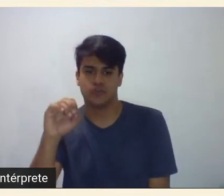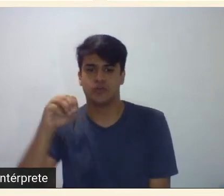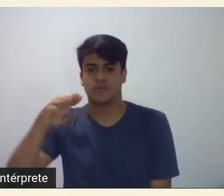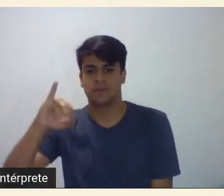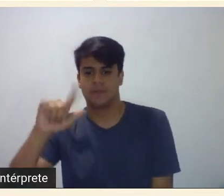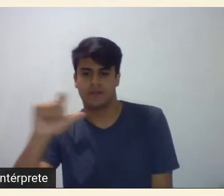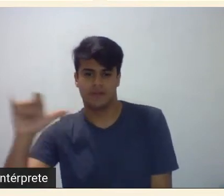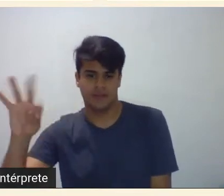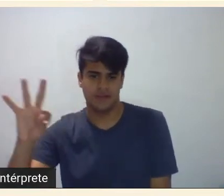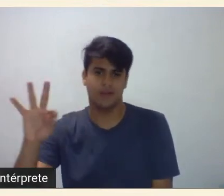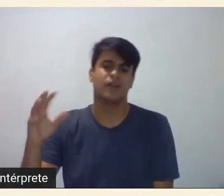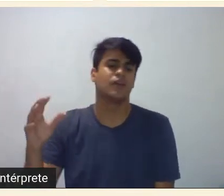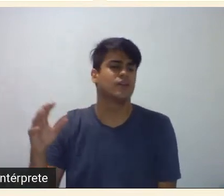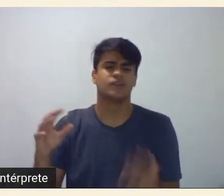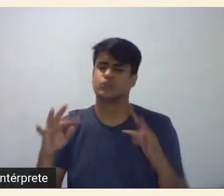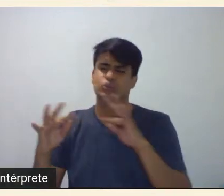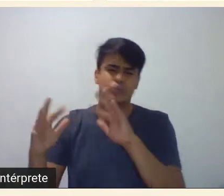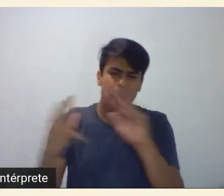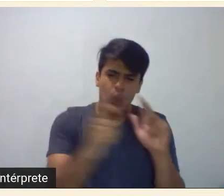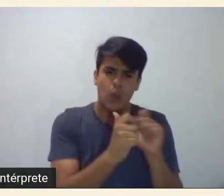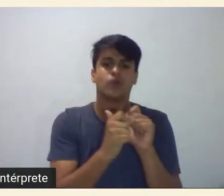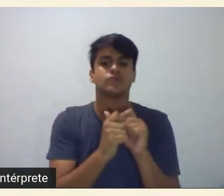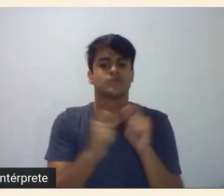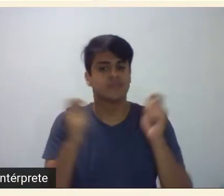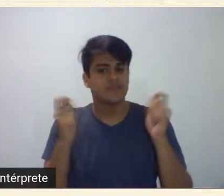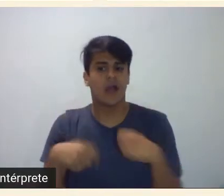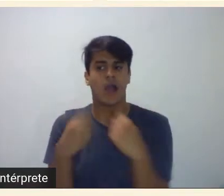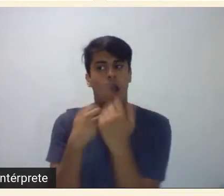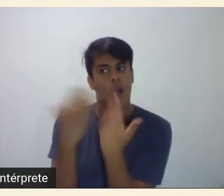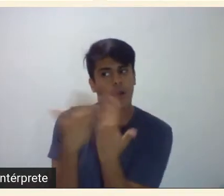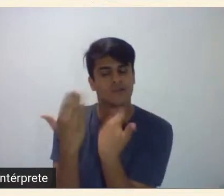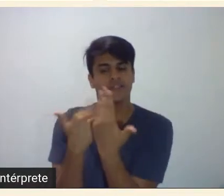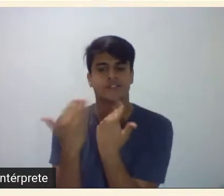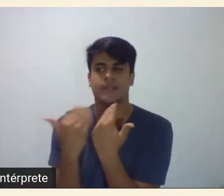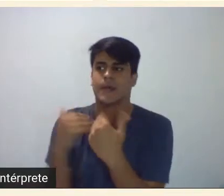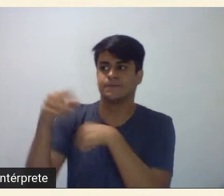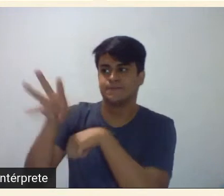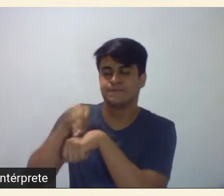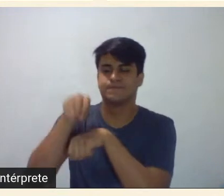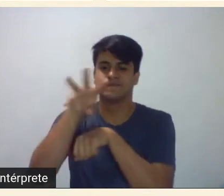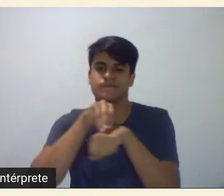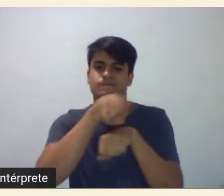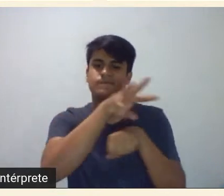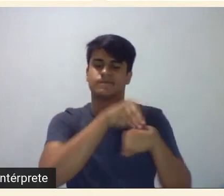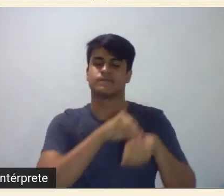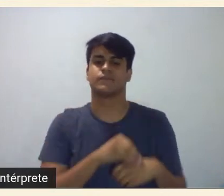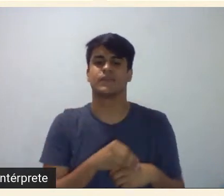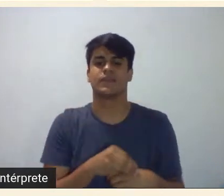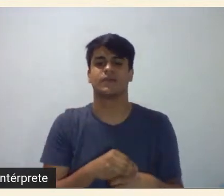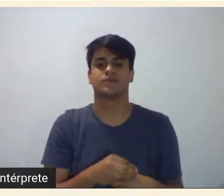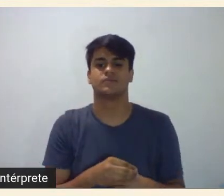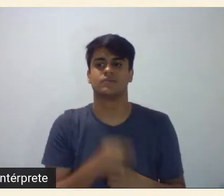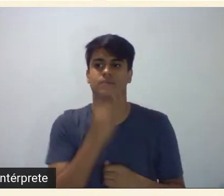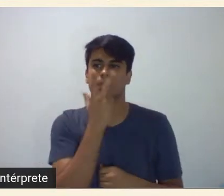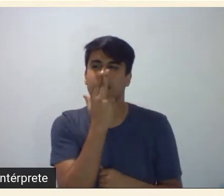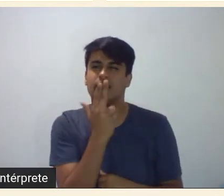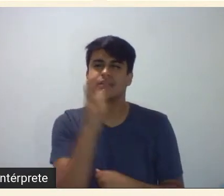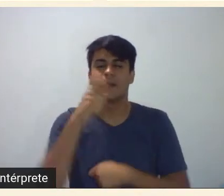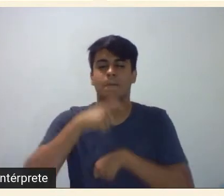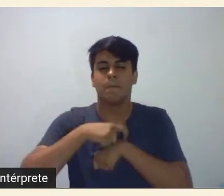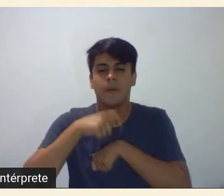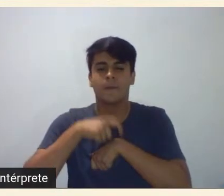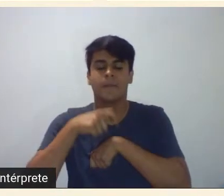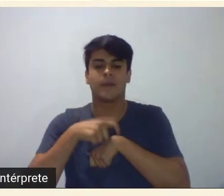todos esses que eu pude colher depoimentos então foi eu fui construindo era naquele momento em que eu